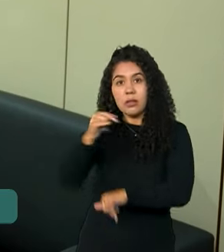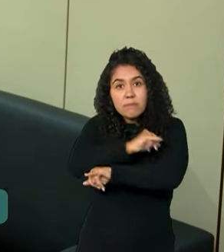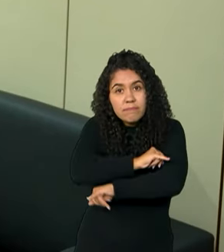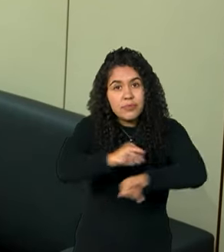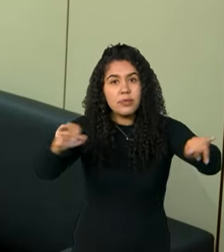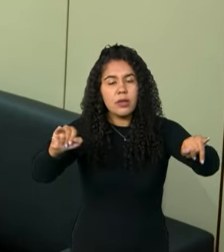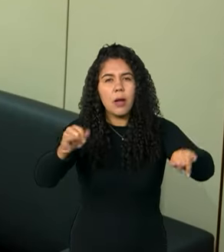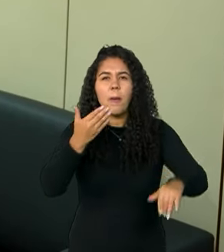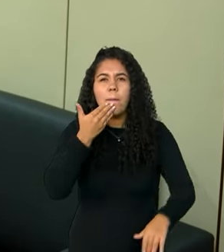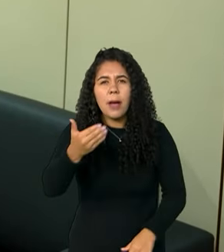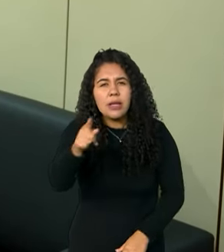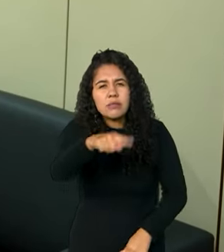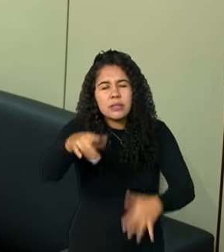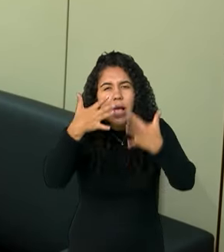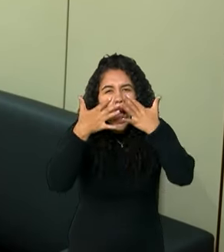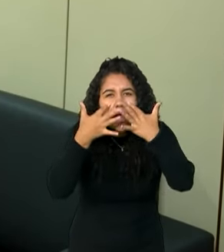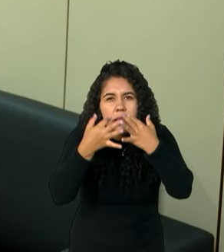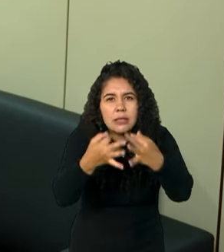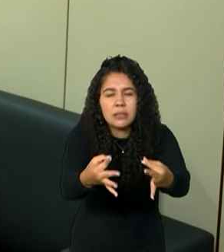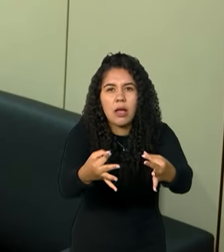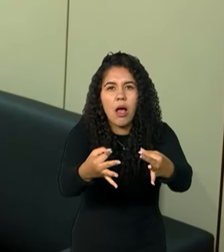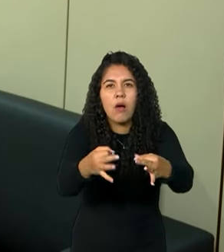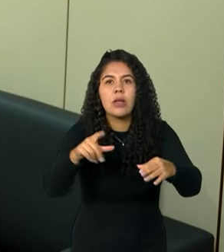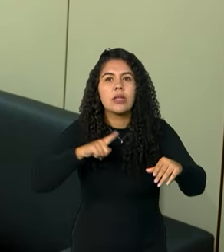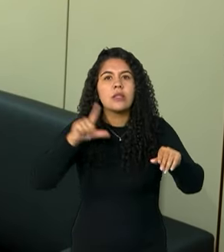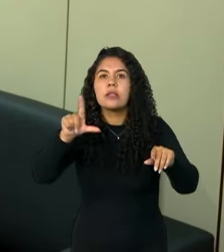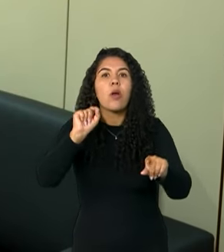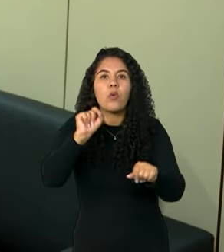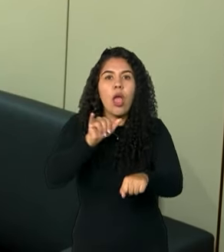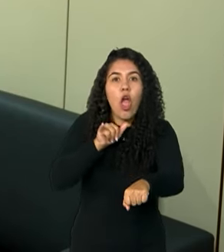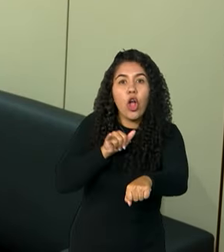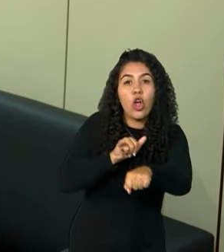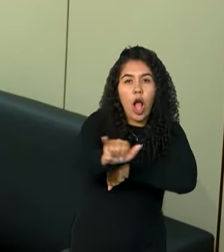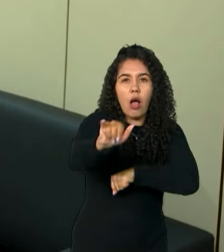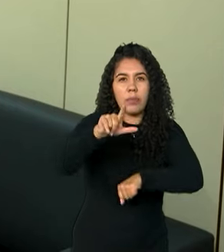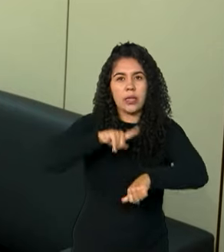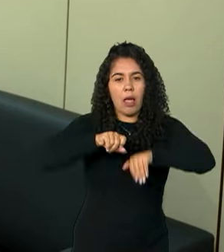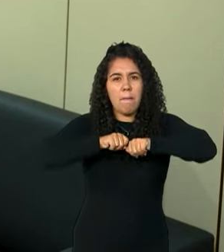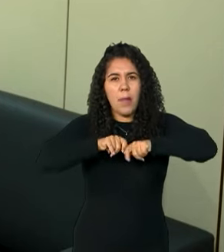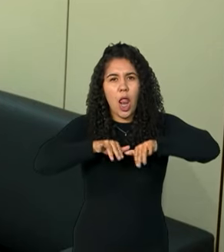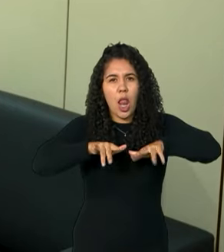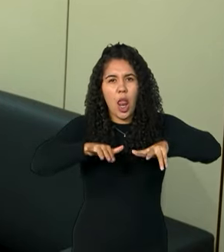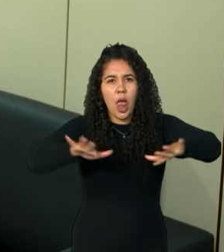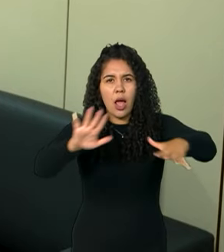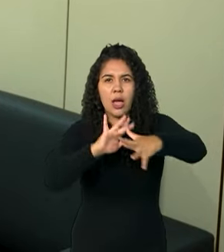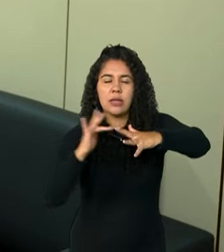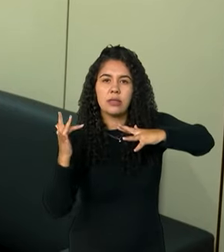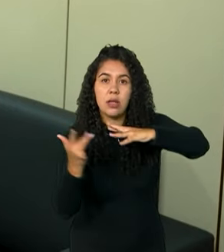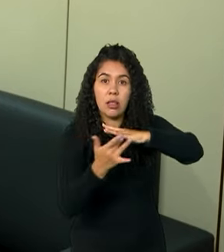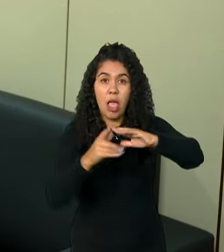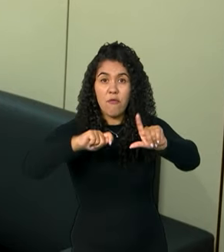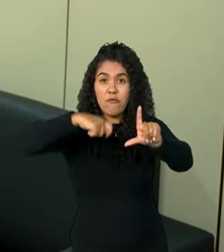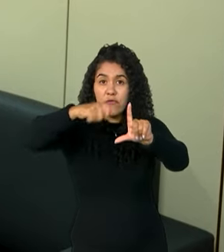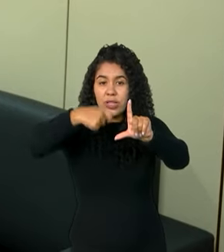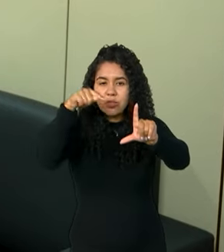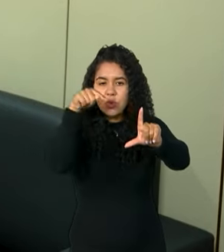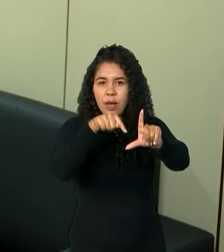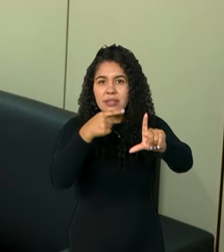para um golpe que está circulando nas redes sociais. Trata-se de um vídeo falso,